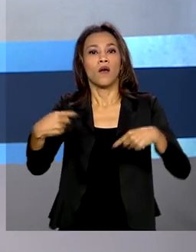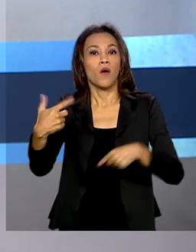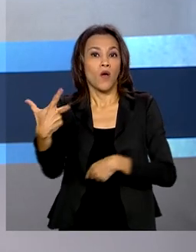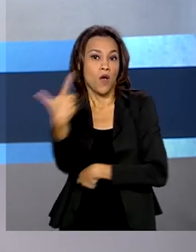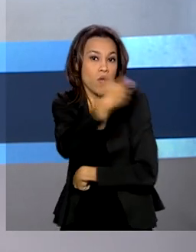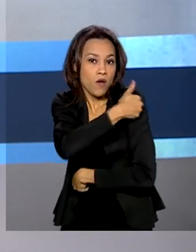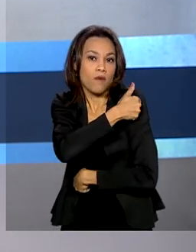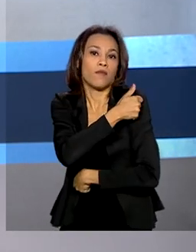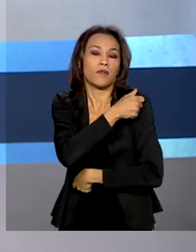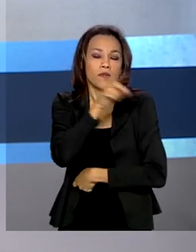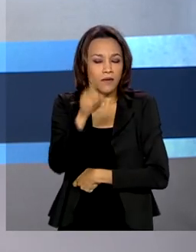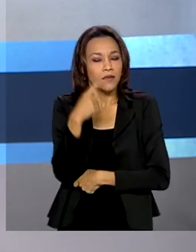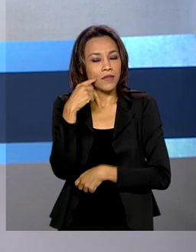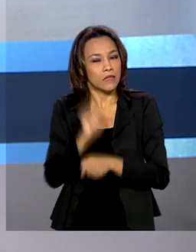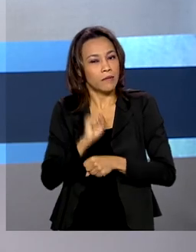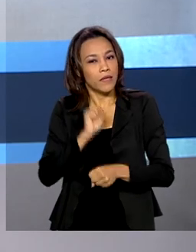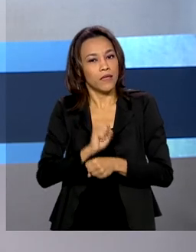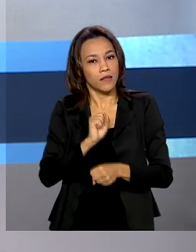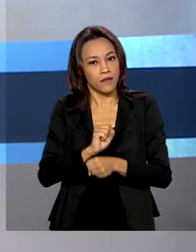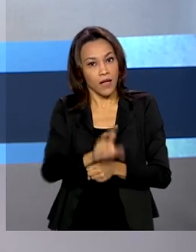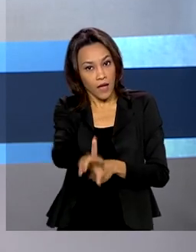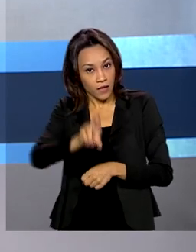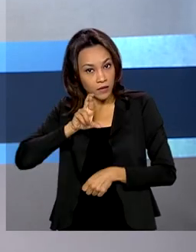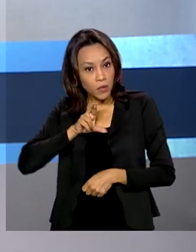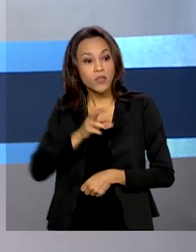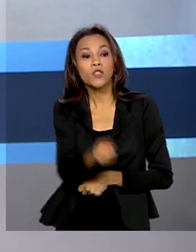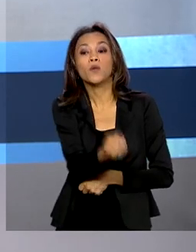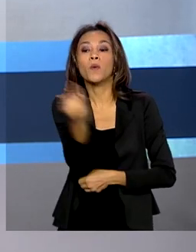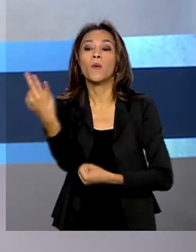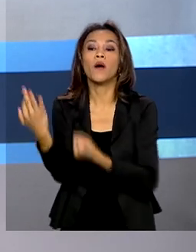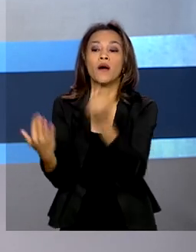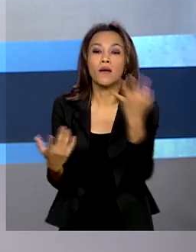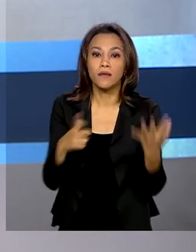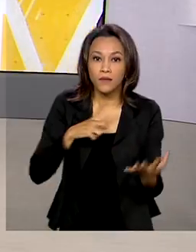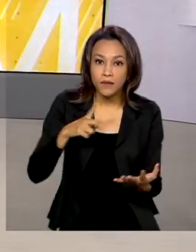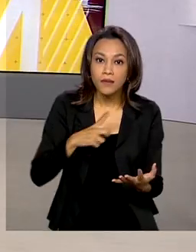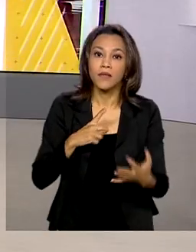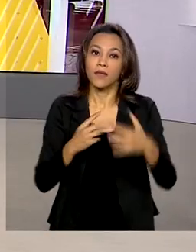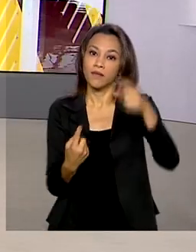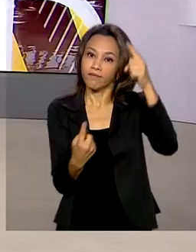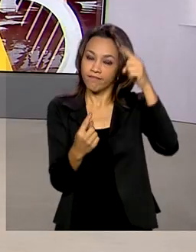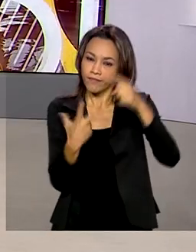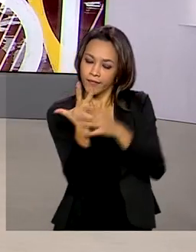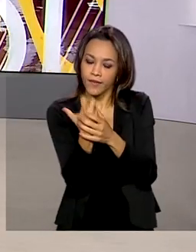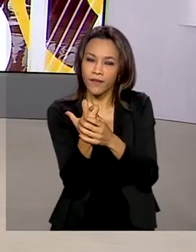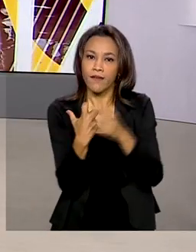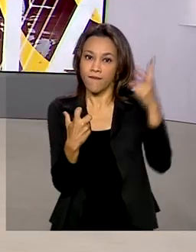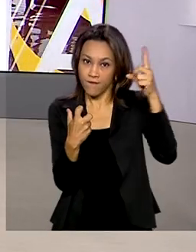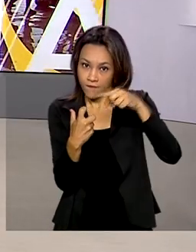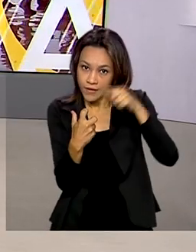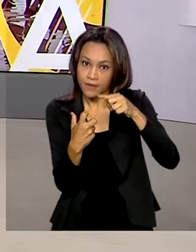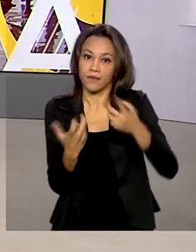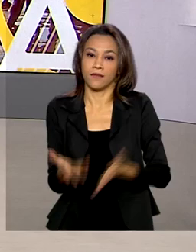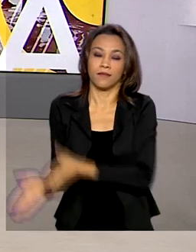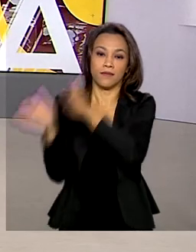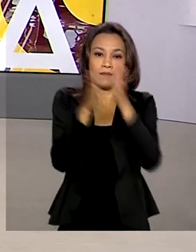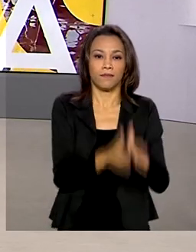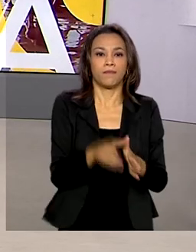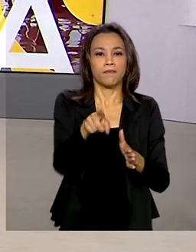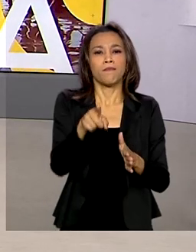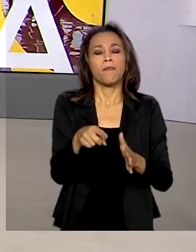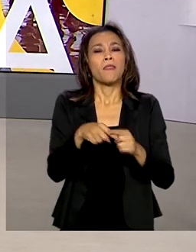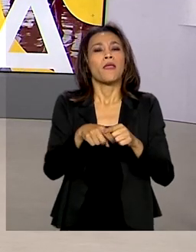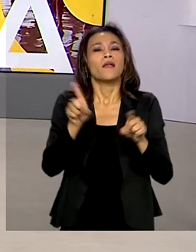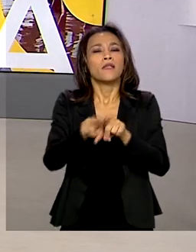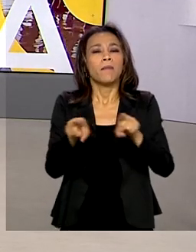aguarda agora a confirmação das quantidades disponíveis em estoque. Em 2020, a Secretaria Nacional de